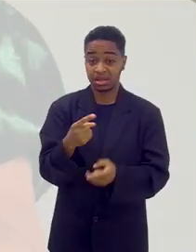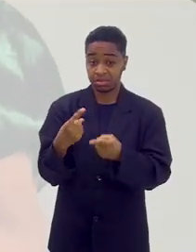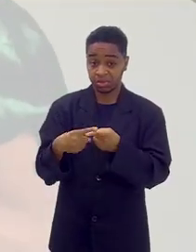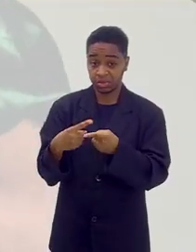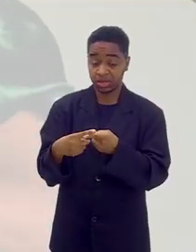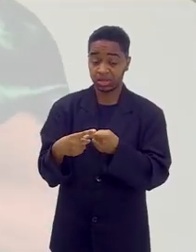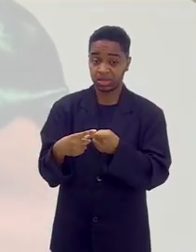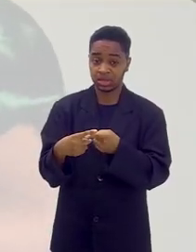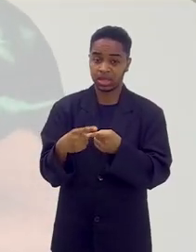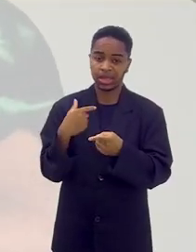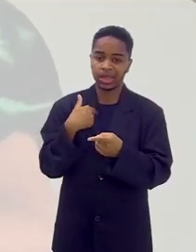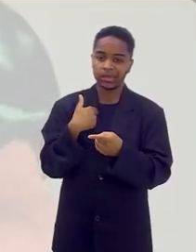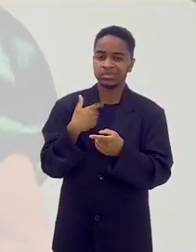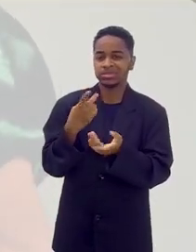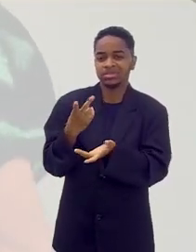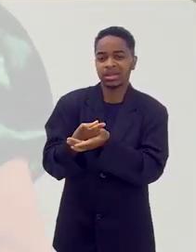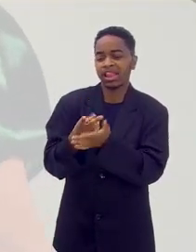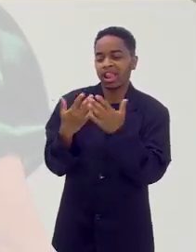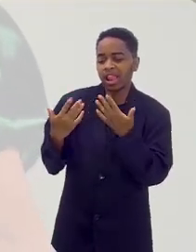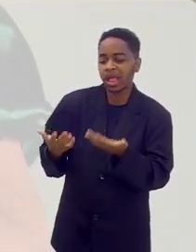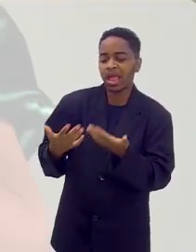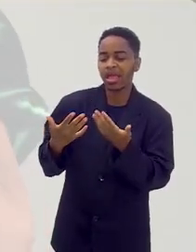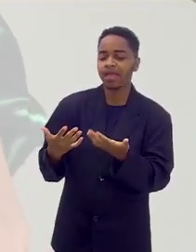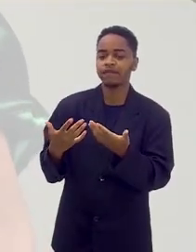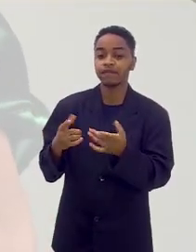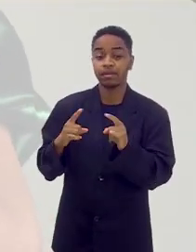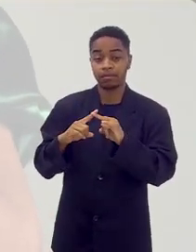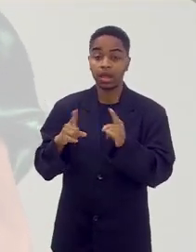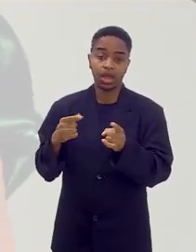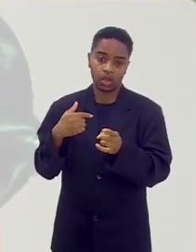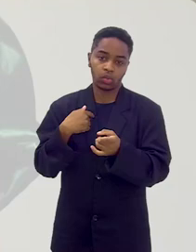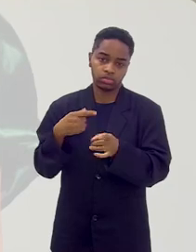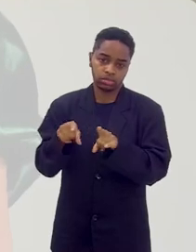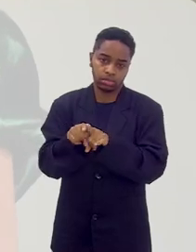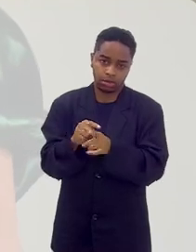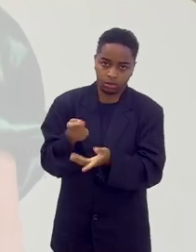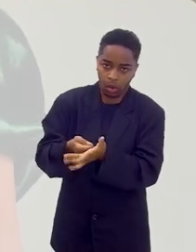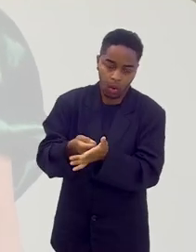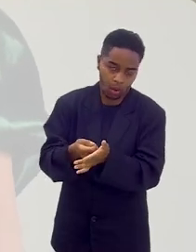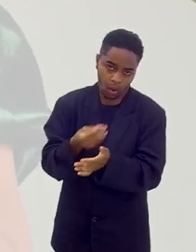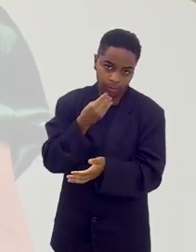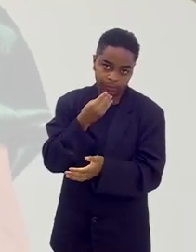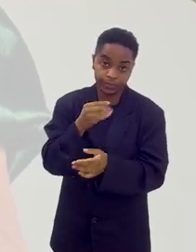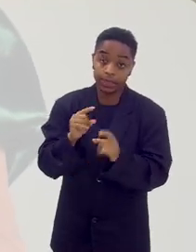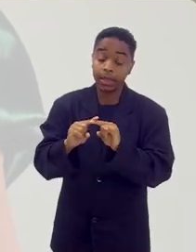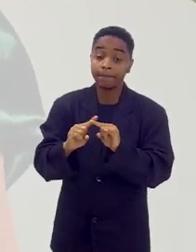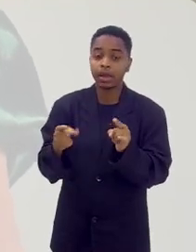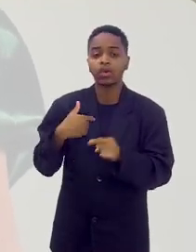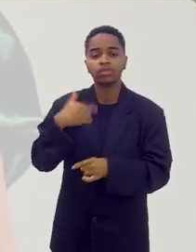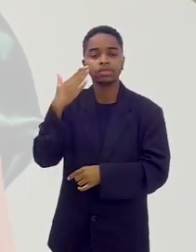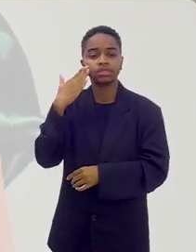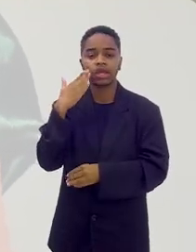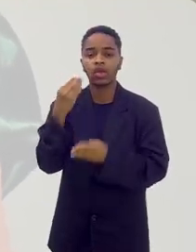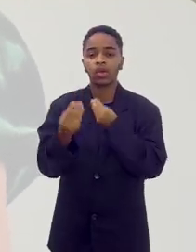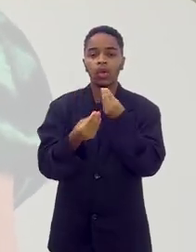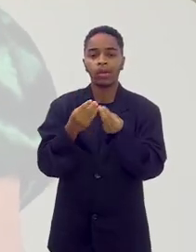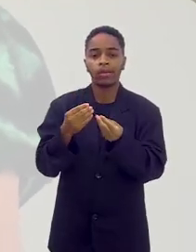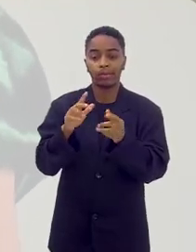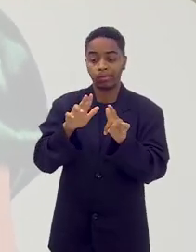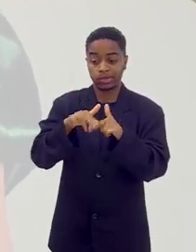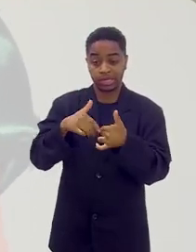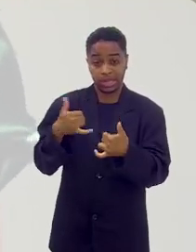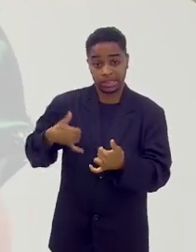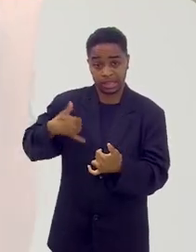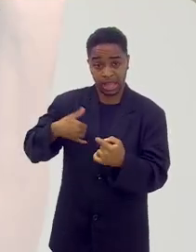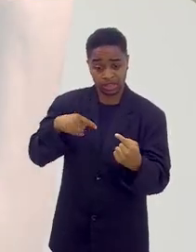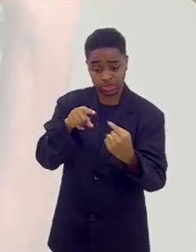até porque eu pego um pouco mais leve, mas eu, mas eu também sou exigente. Mas eu sei a necessidade, pela idade